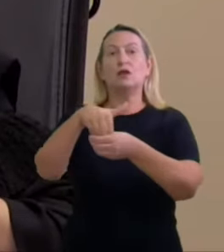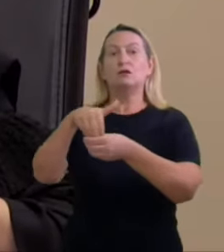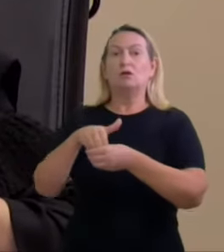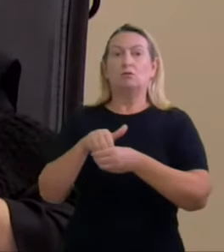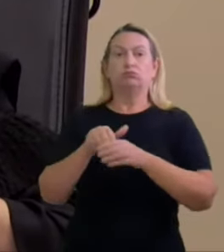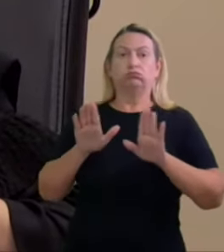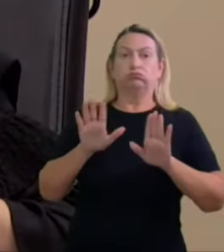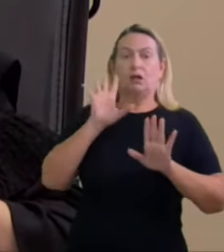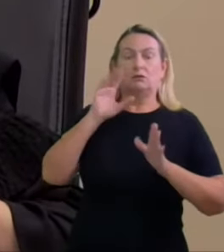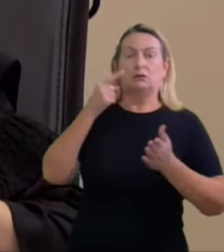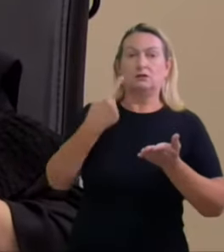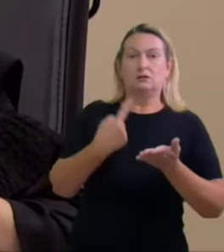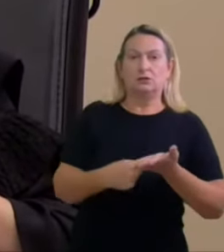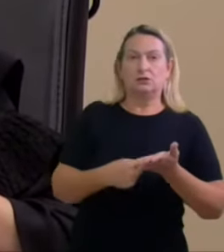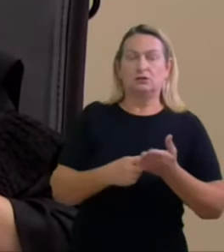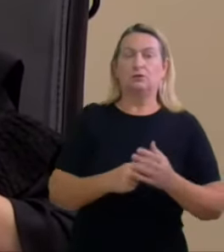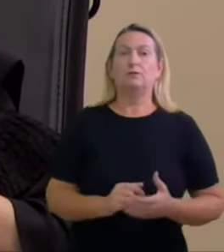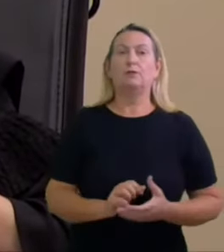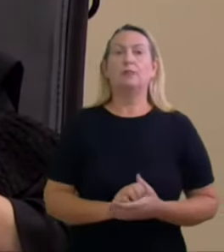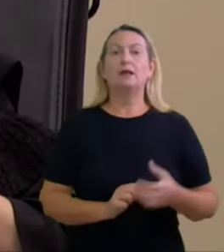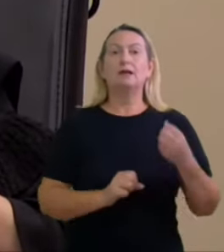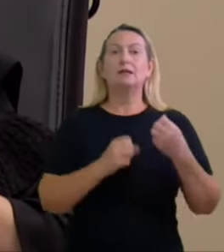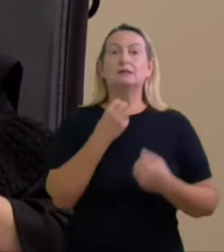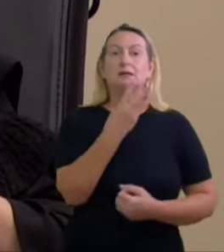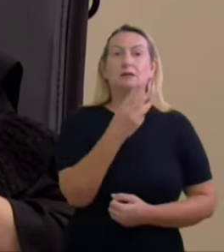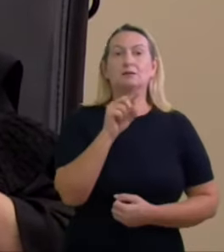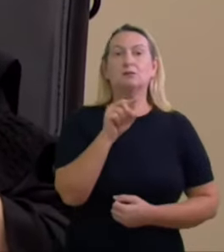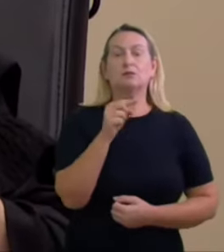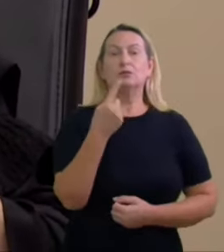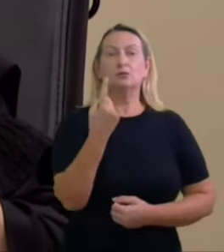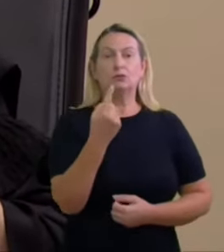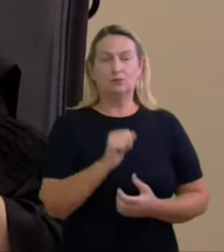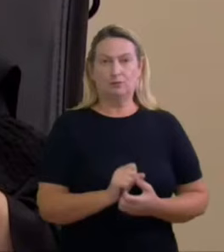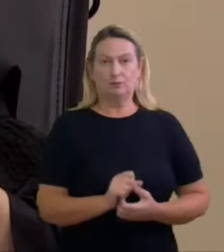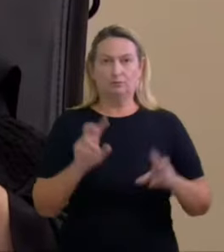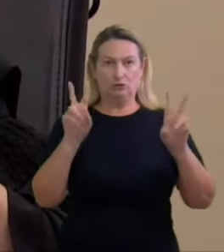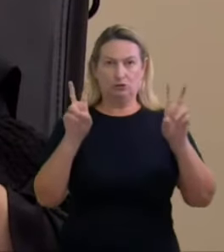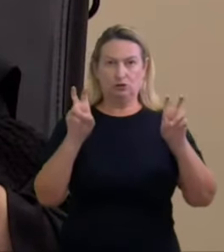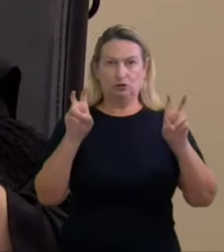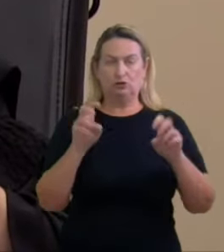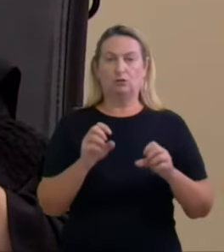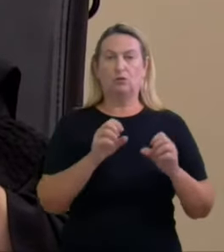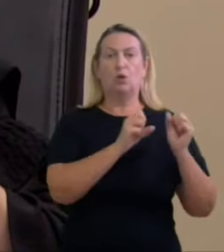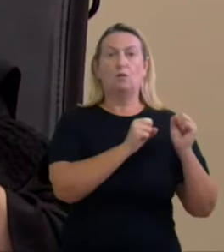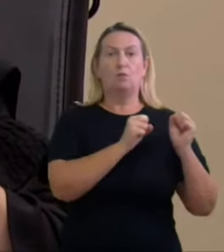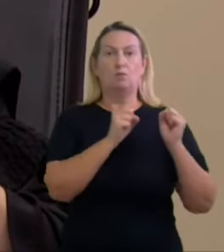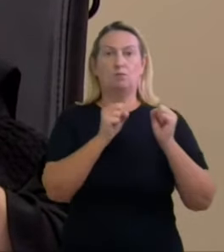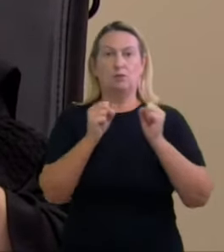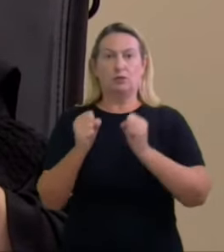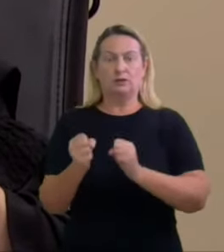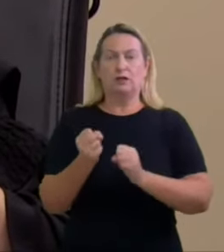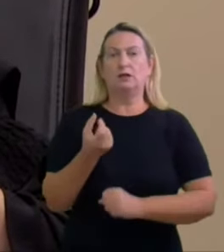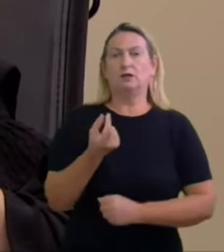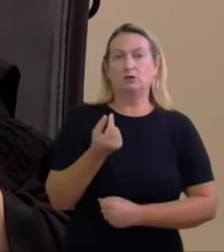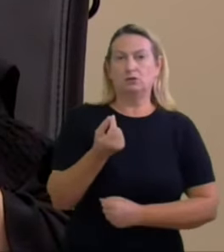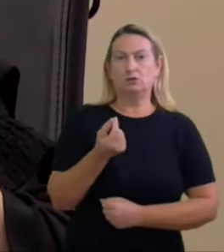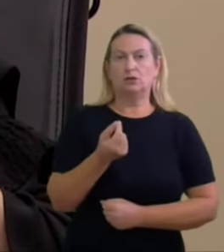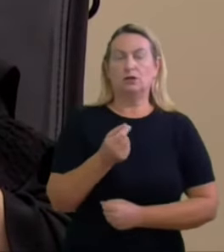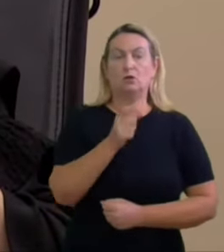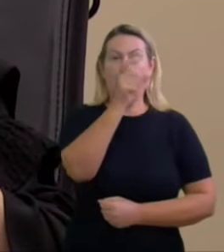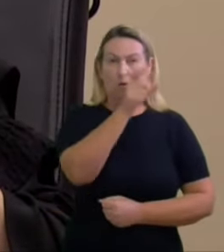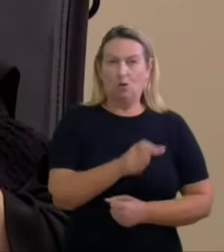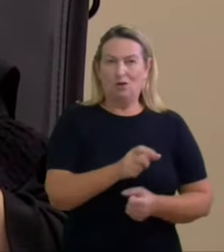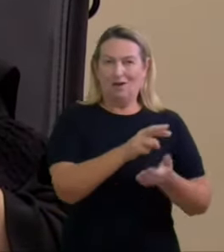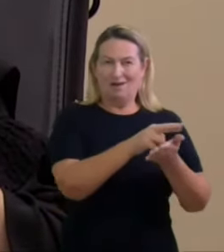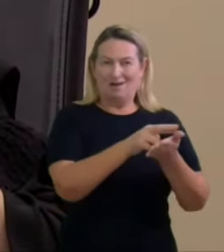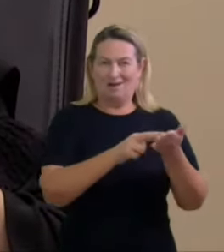.1 o poder do dinheiro é o título desse capítulo desse subcapítulo o eminente relator cogita que